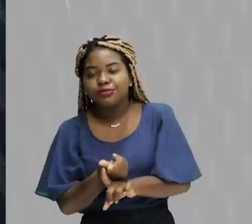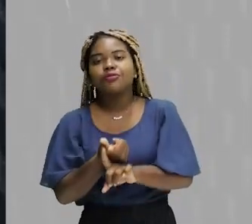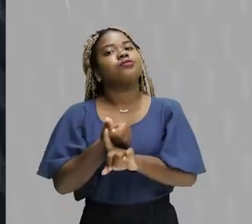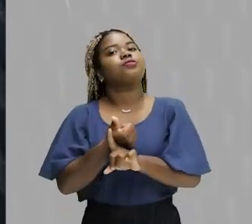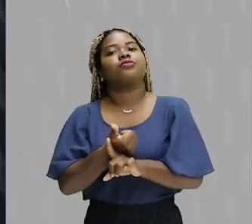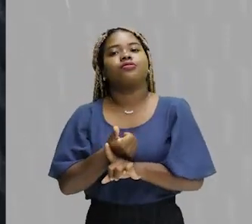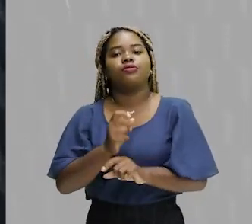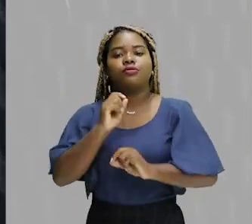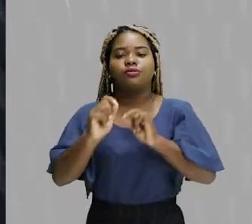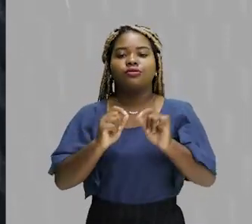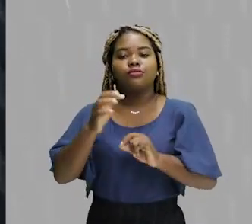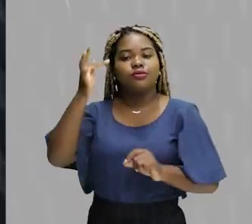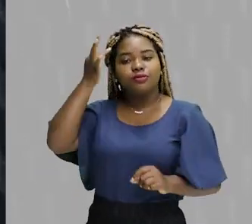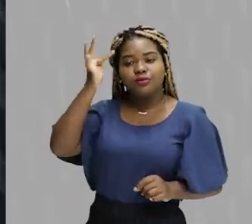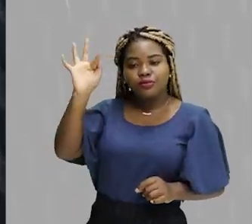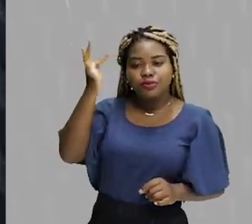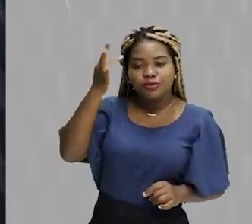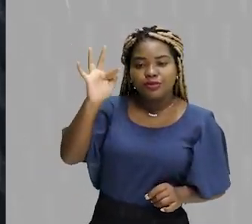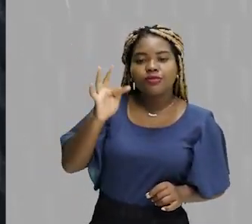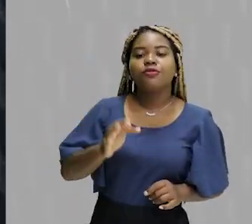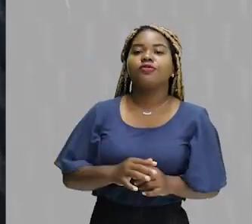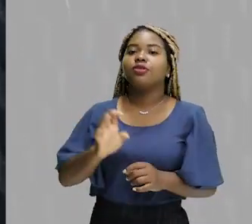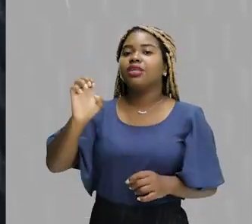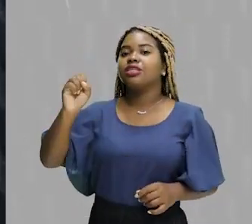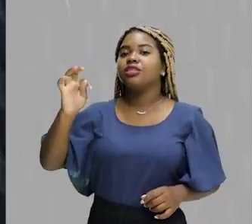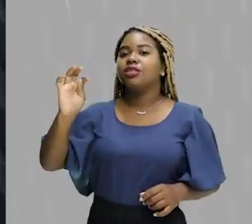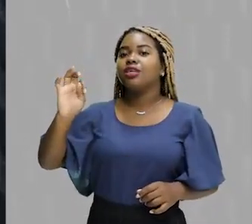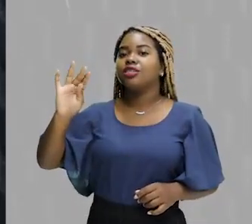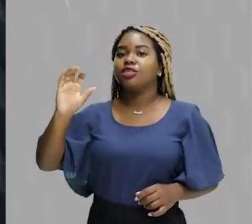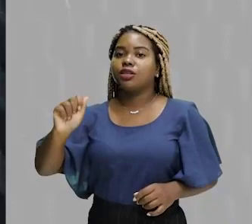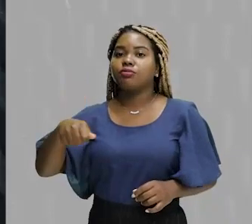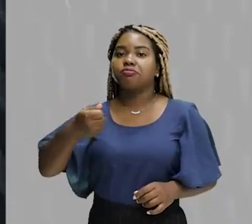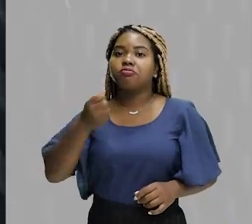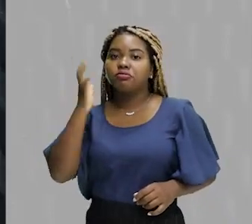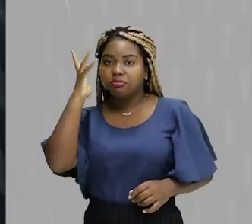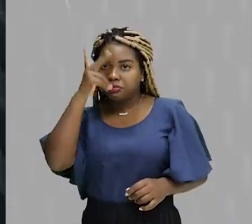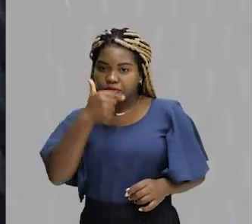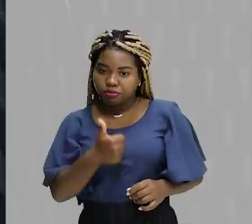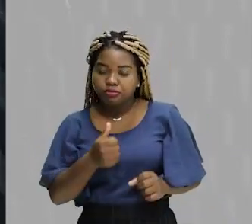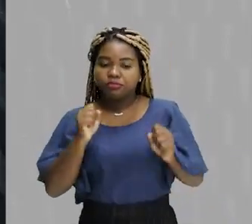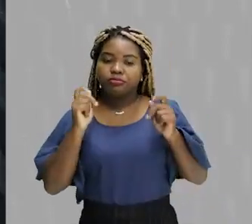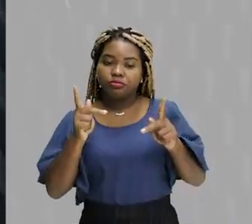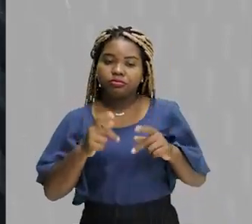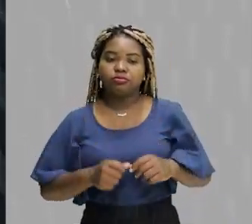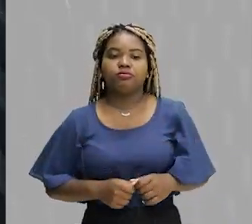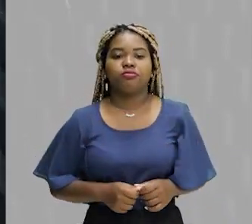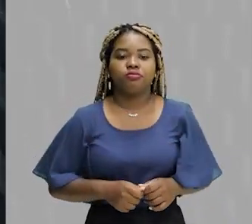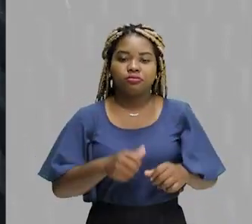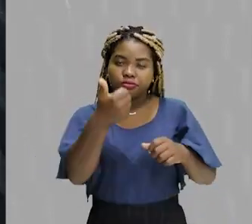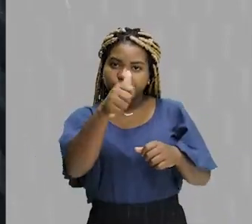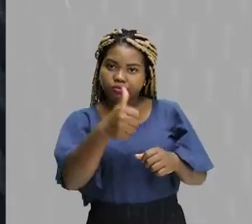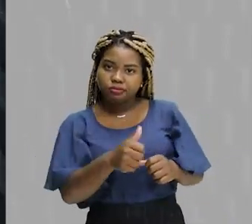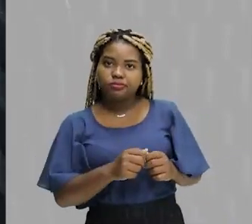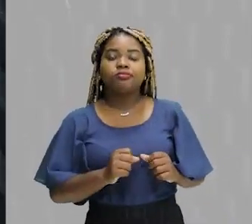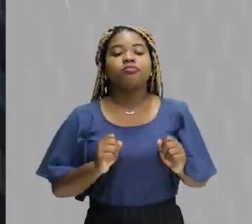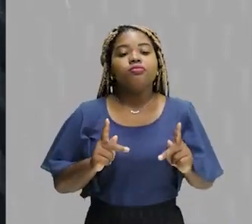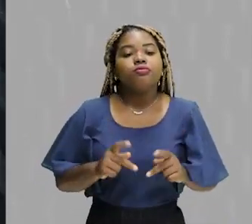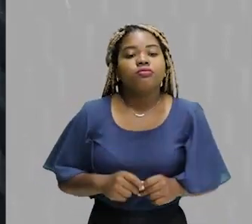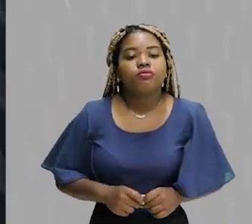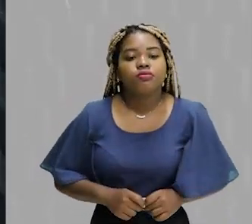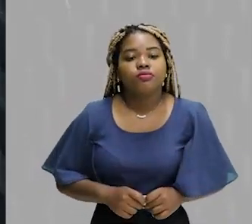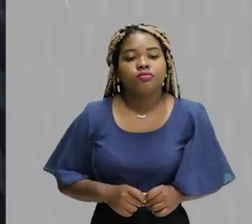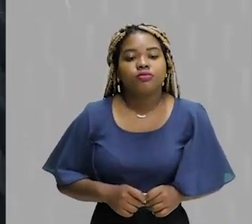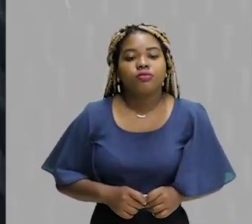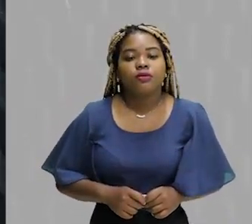elementos da arte e da estética. Eu quero te lembrar uma coisa importante, é sempre bom a fazer uma retomada aqui do que a gente já viu, de uma forma, claro,